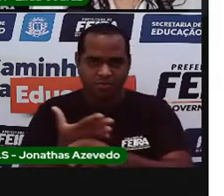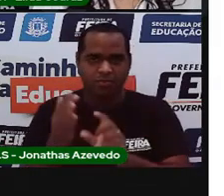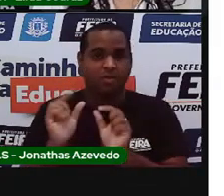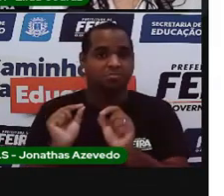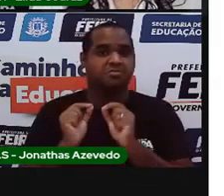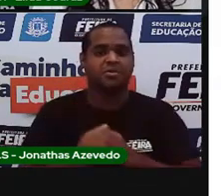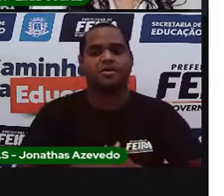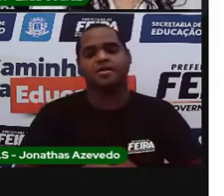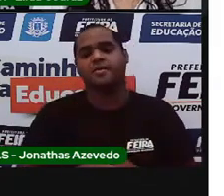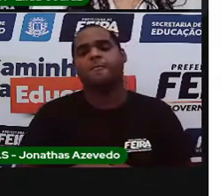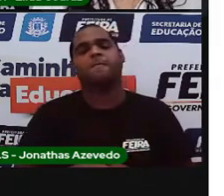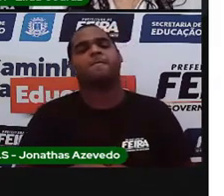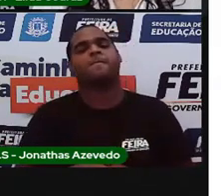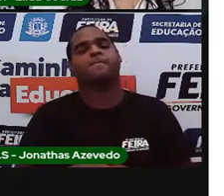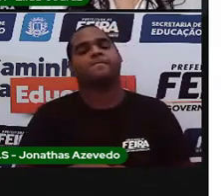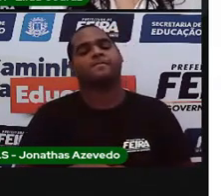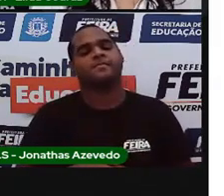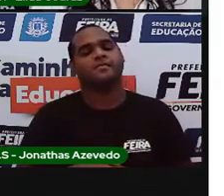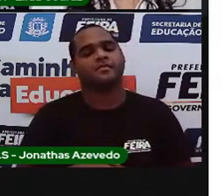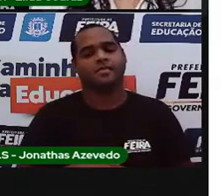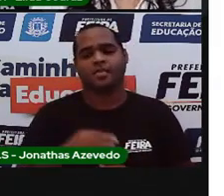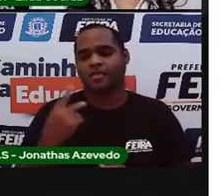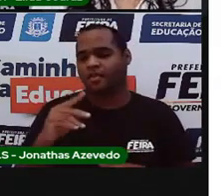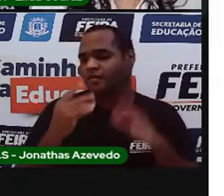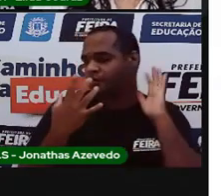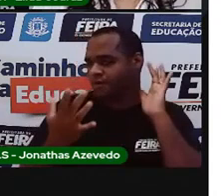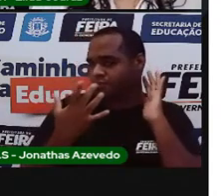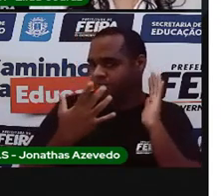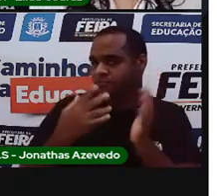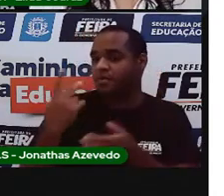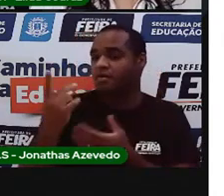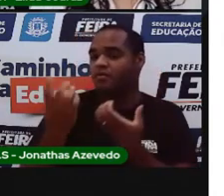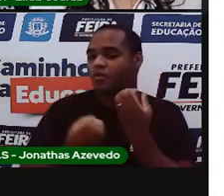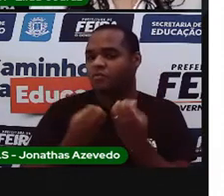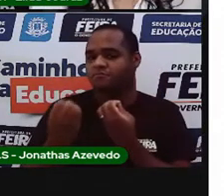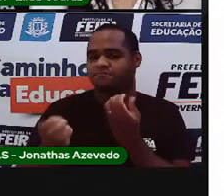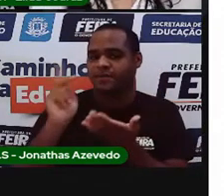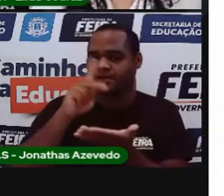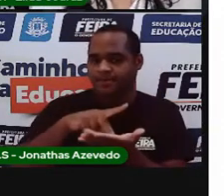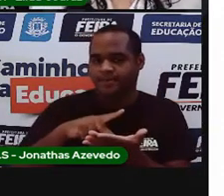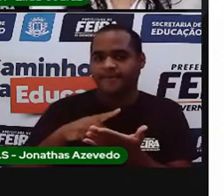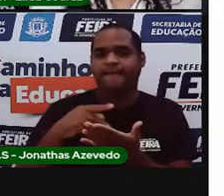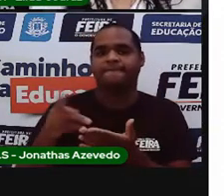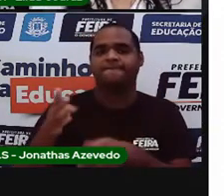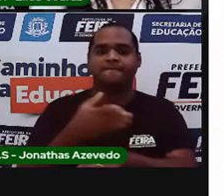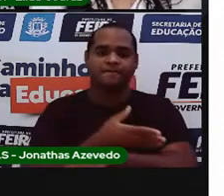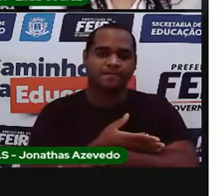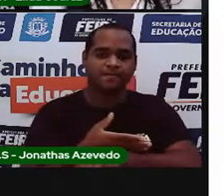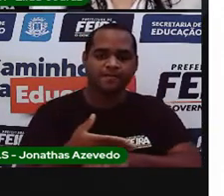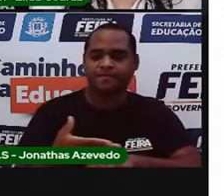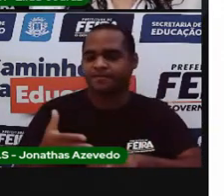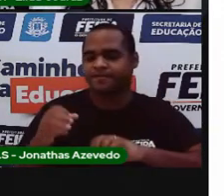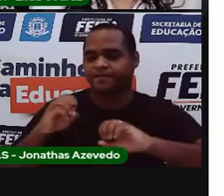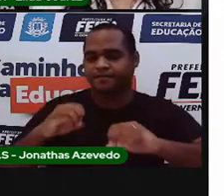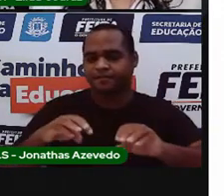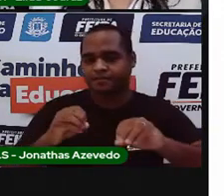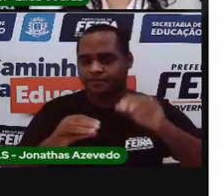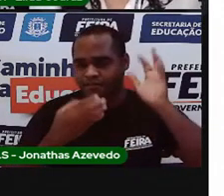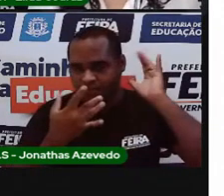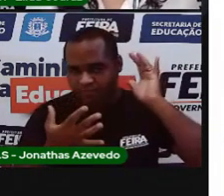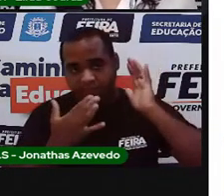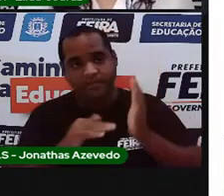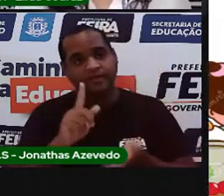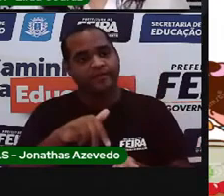Como ser um índio de verdade. E manter a tradição indígena viva.